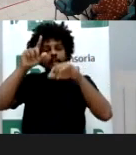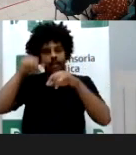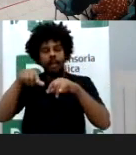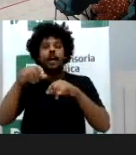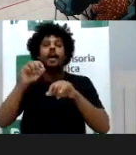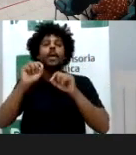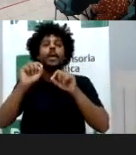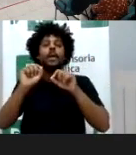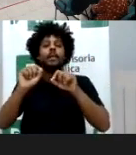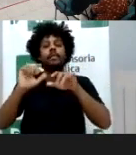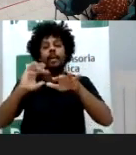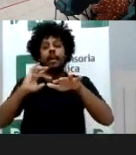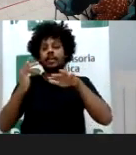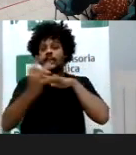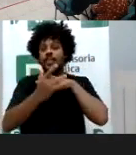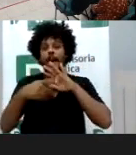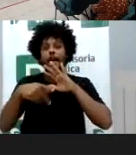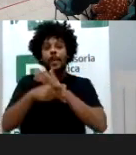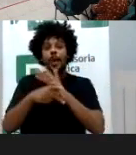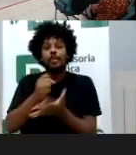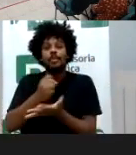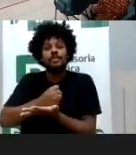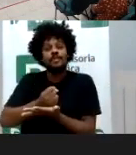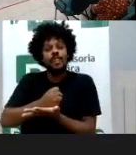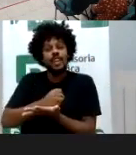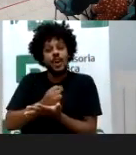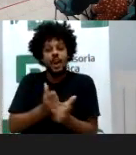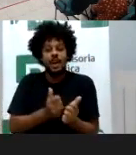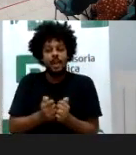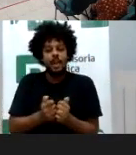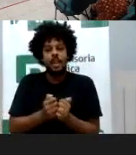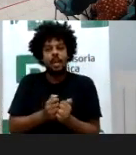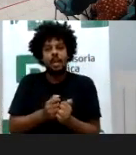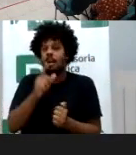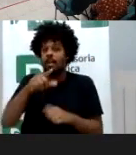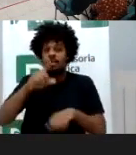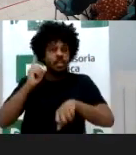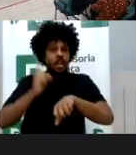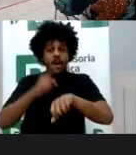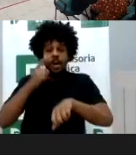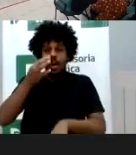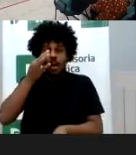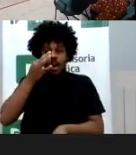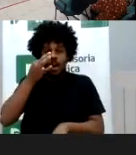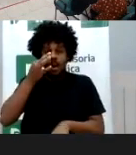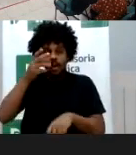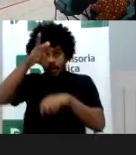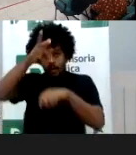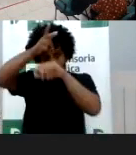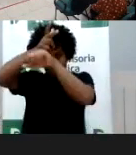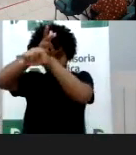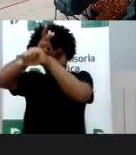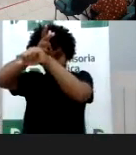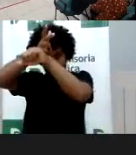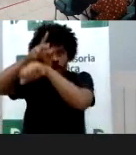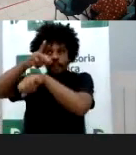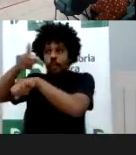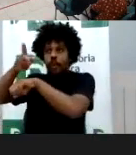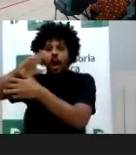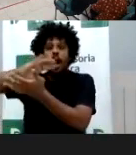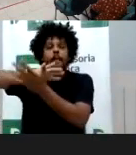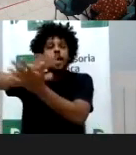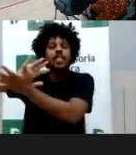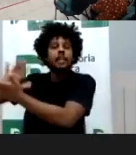rede social de videogames que transmitiu ao vivo em tempo real o massacre que ele estava praticando. E ele